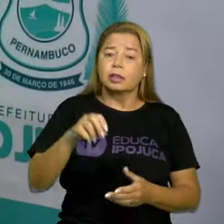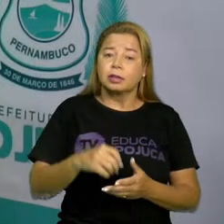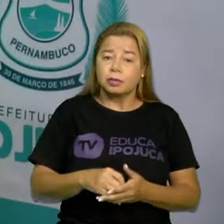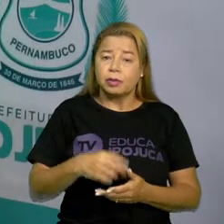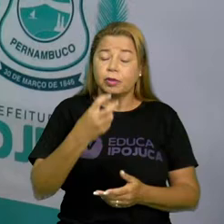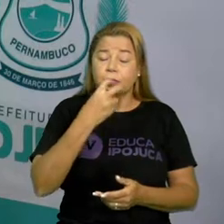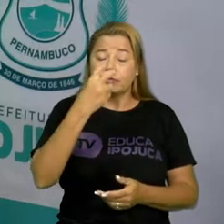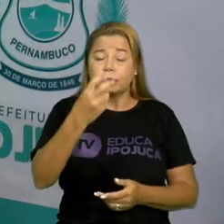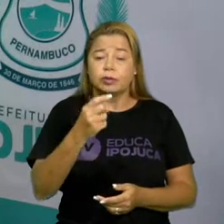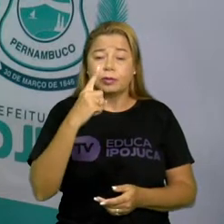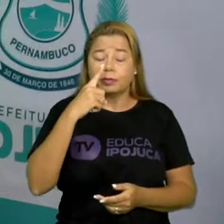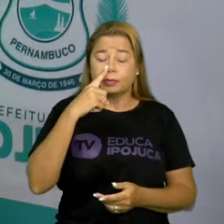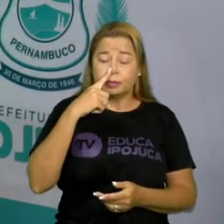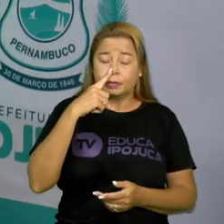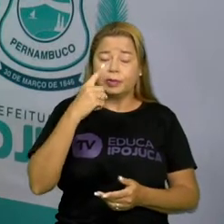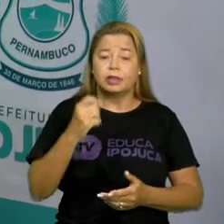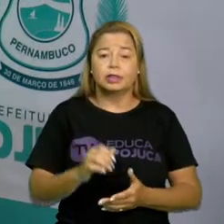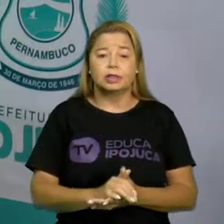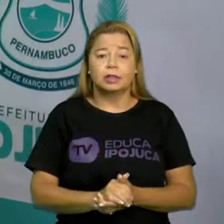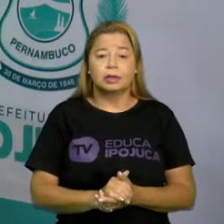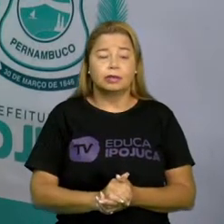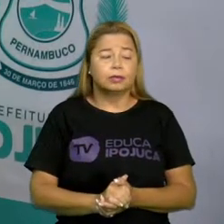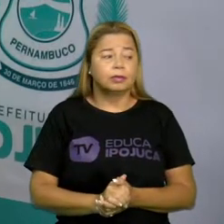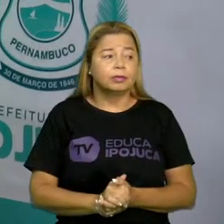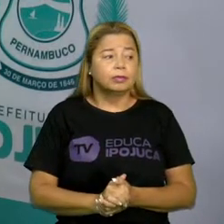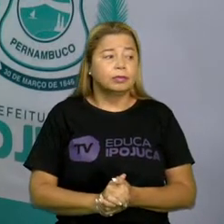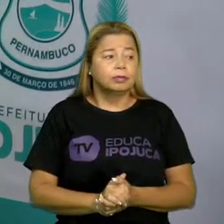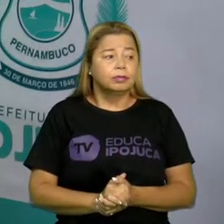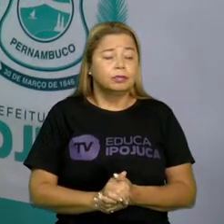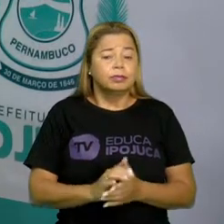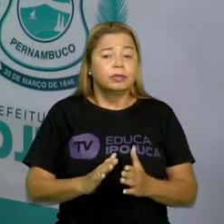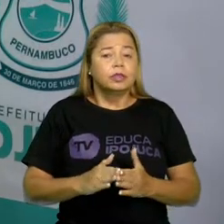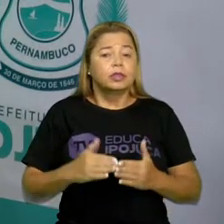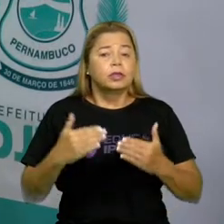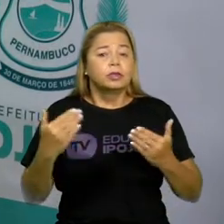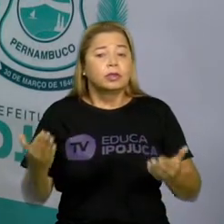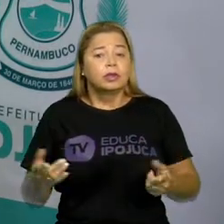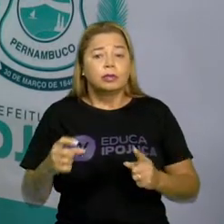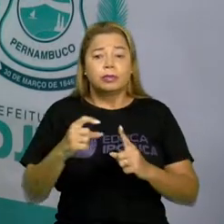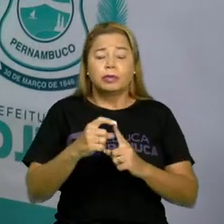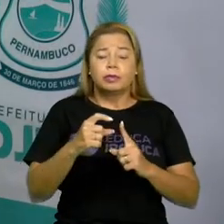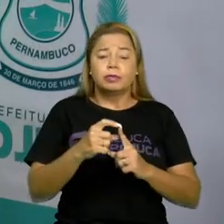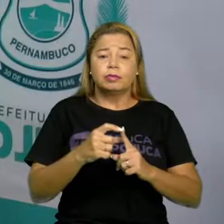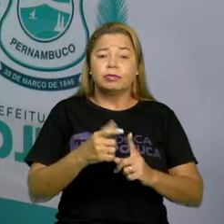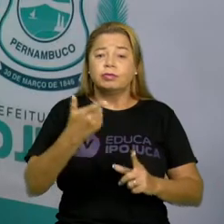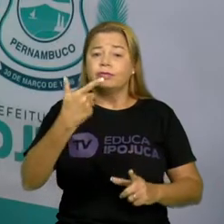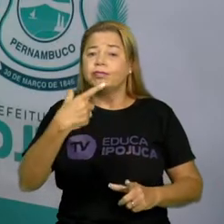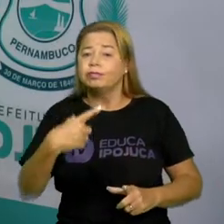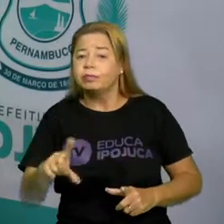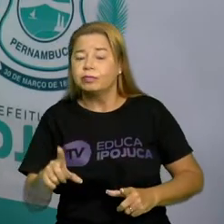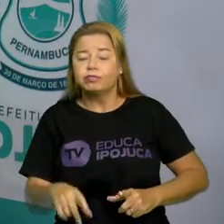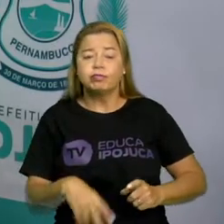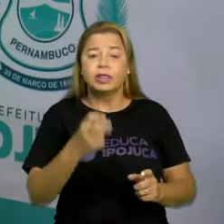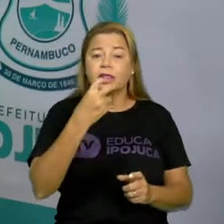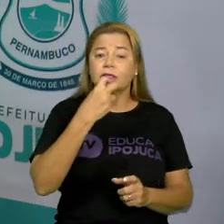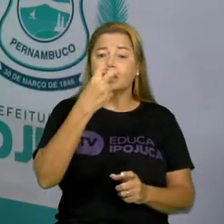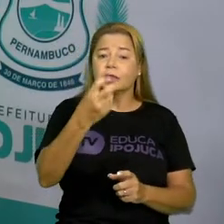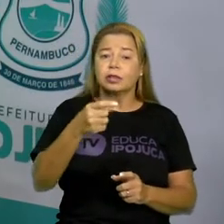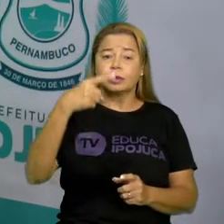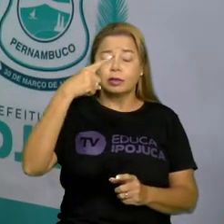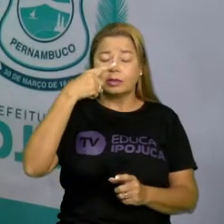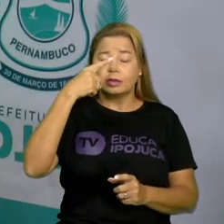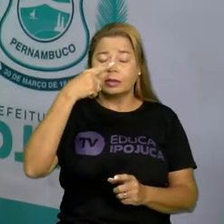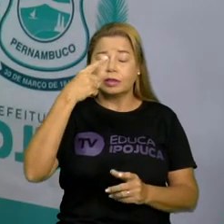Certo? Vamos pra próxima. Quais dessas palavras não tem sons nasais?